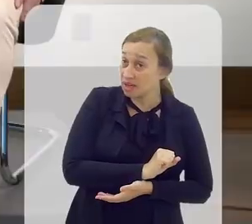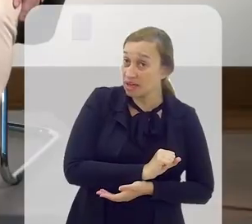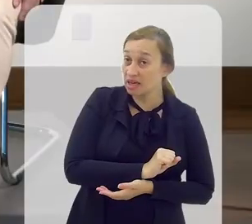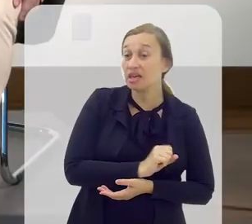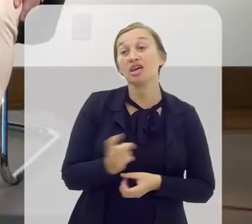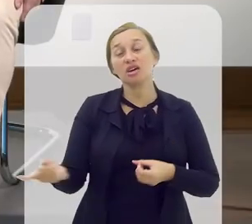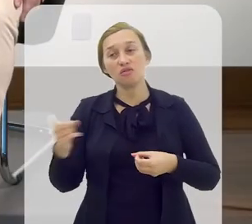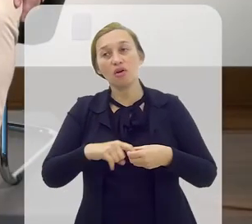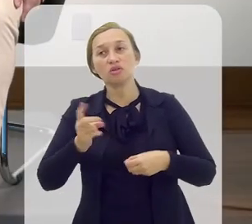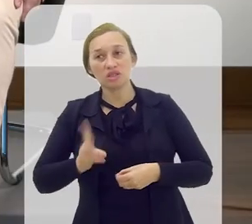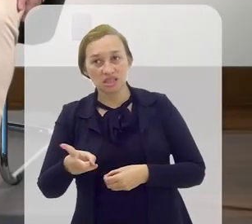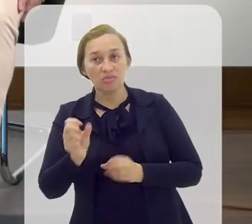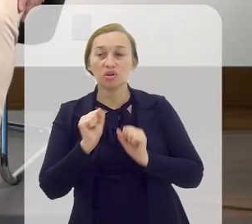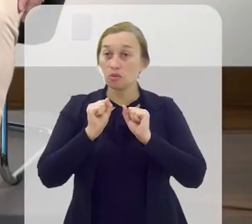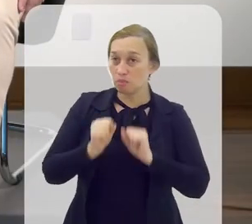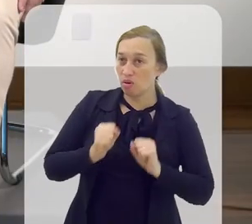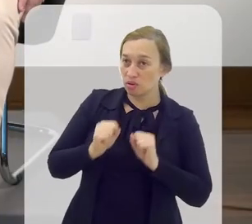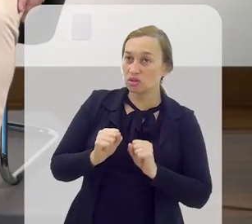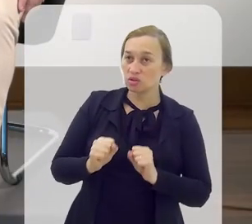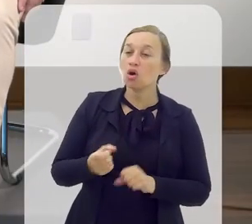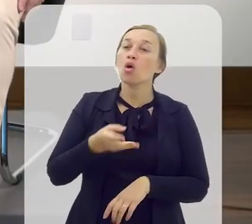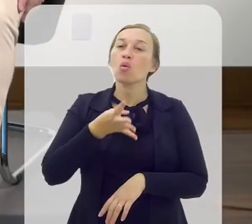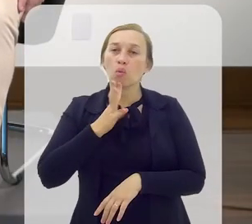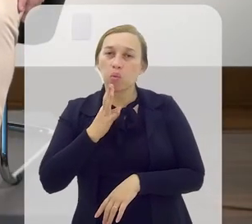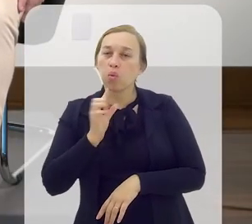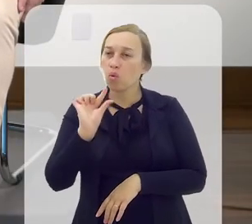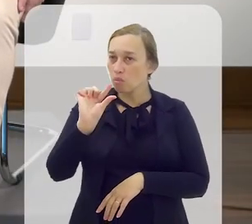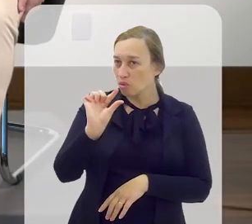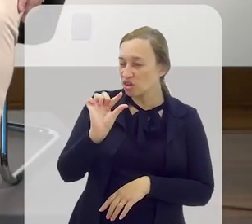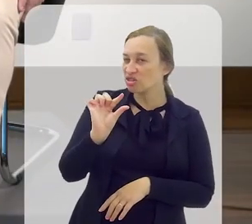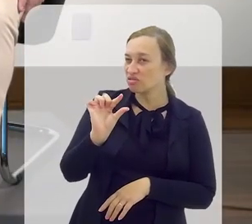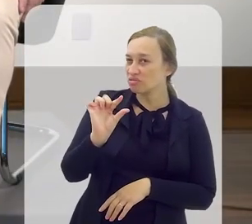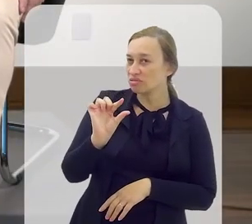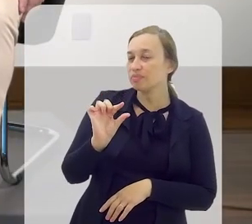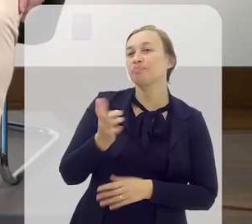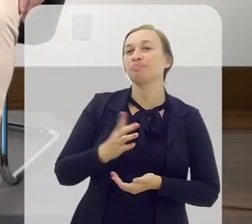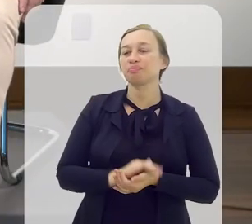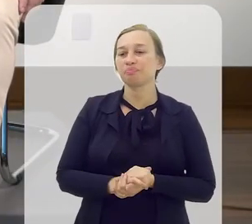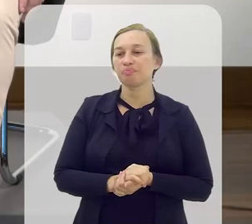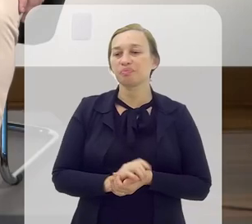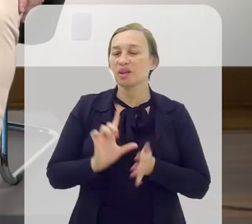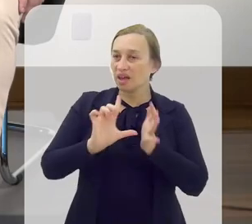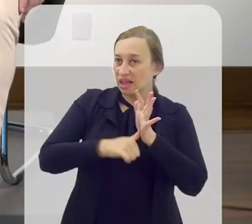eu volto o máximo de risco Infelizmente, você conheceu ela até um pouco tarde, né?